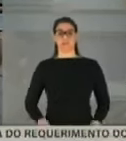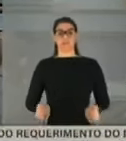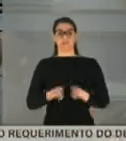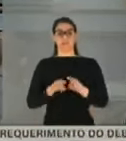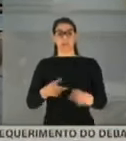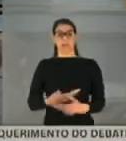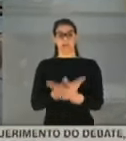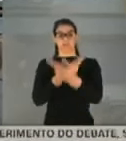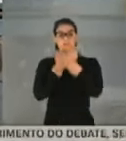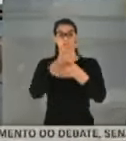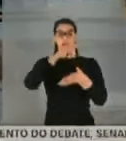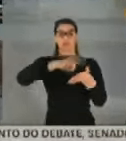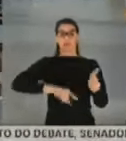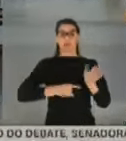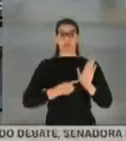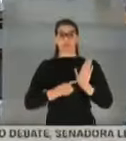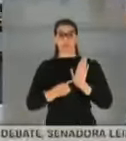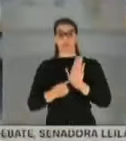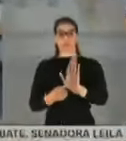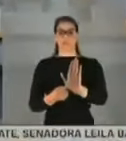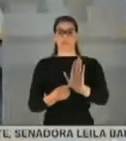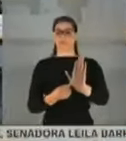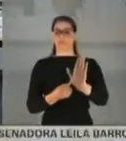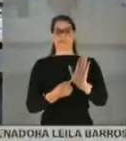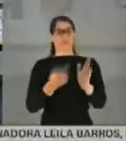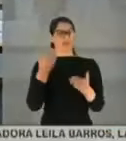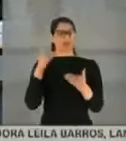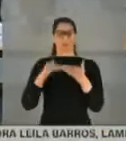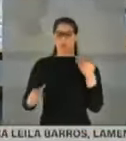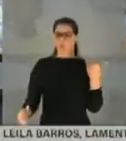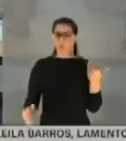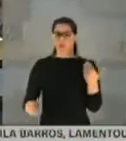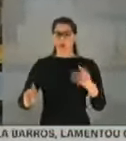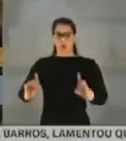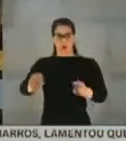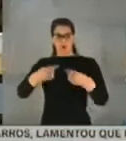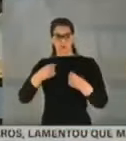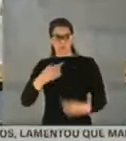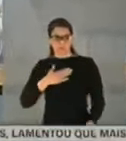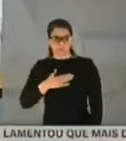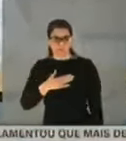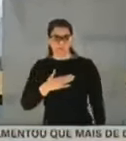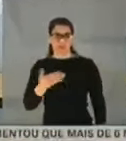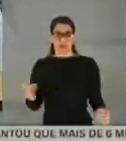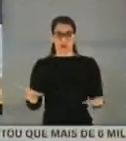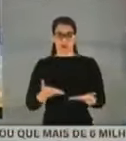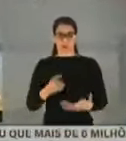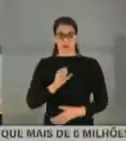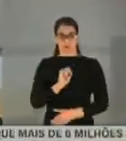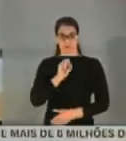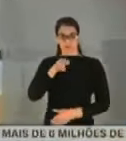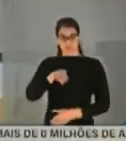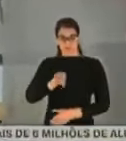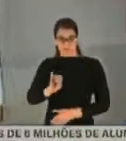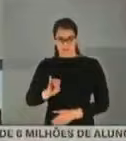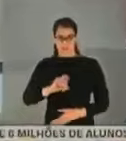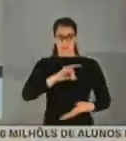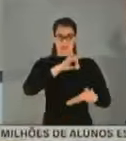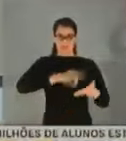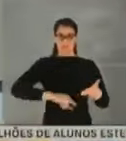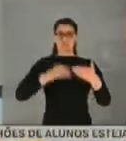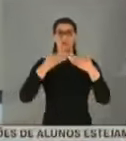Armadas saem com uma nota desproporcional contra mim, Eu acho que agora que o SNI soltou a minha ficha,